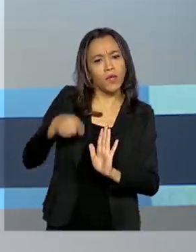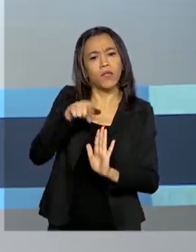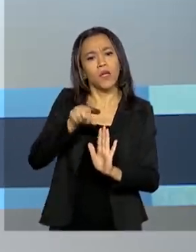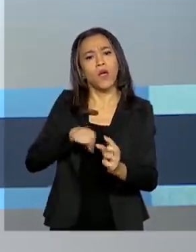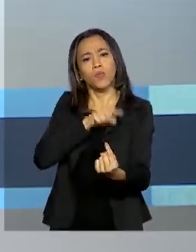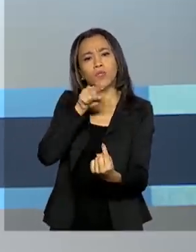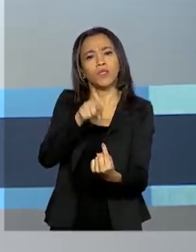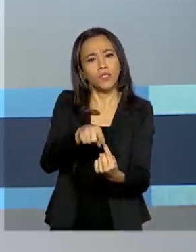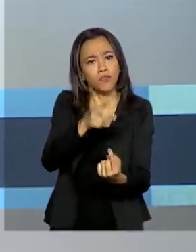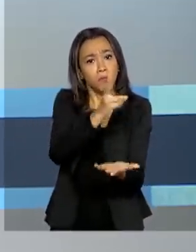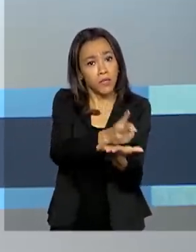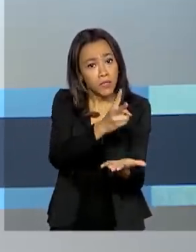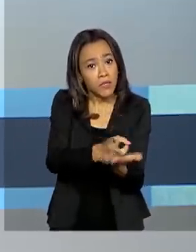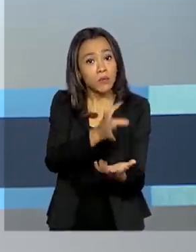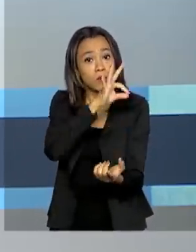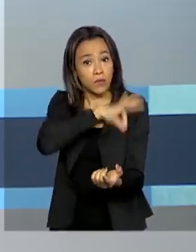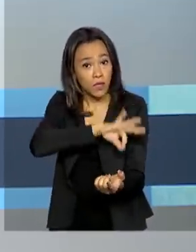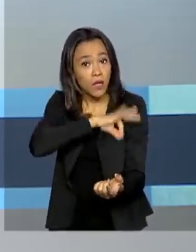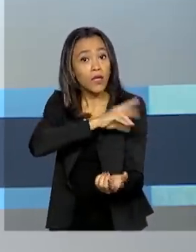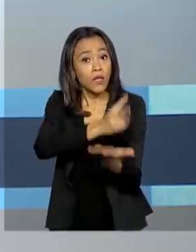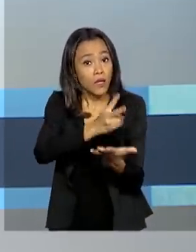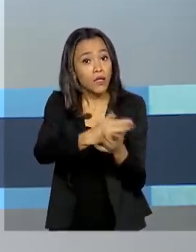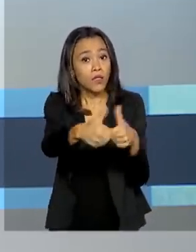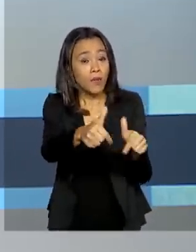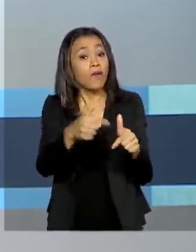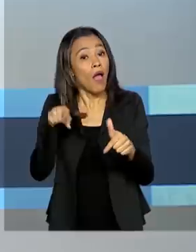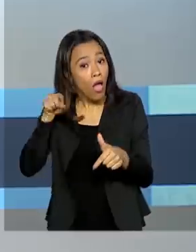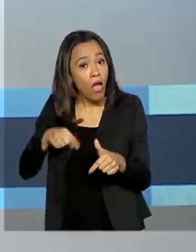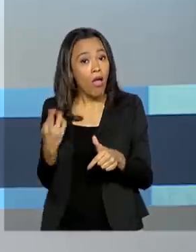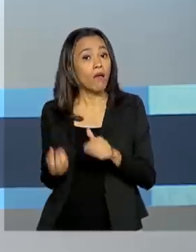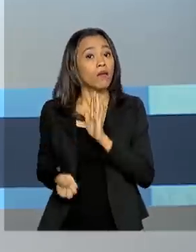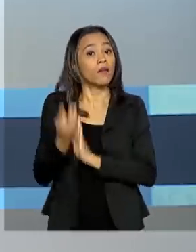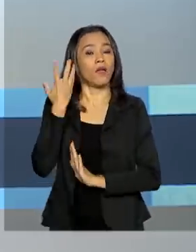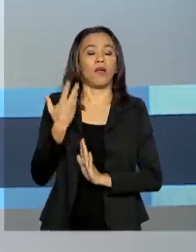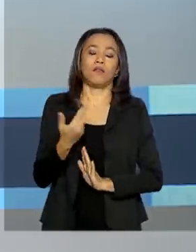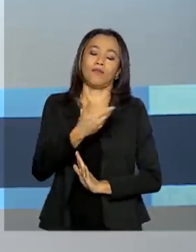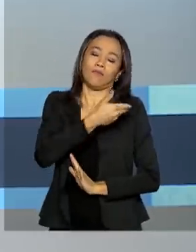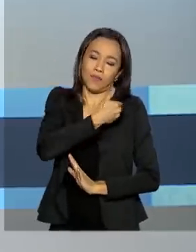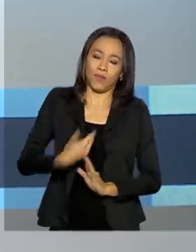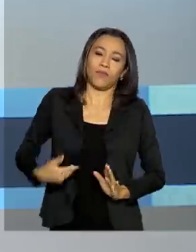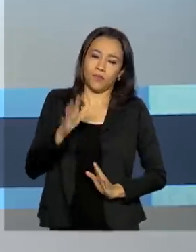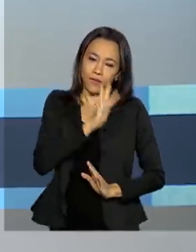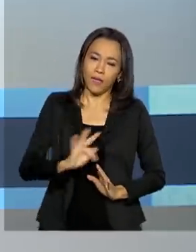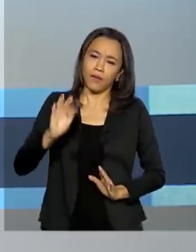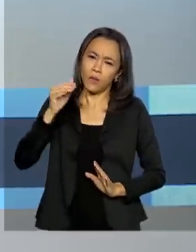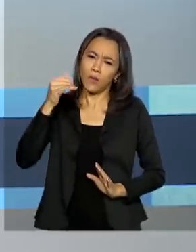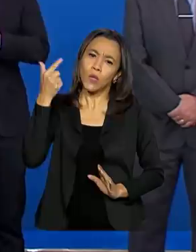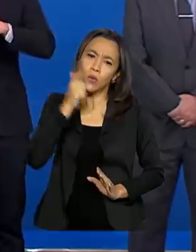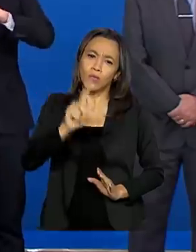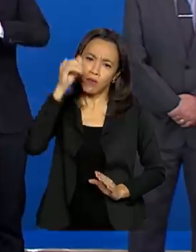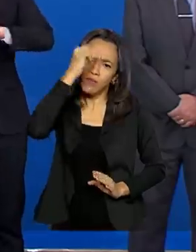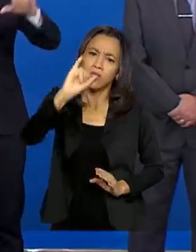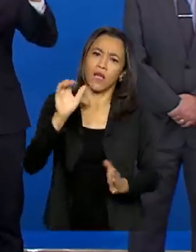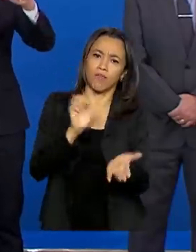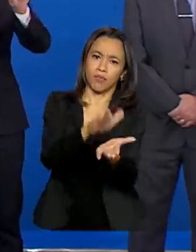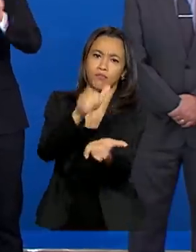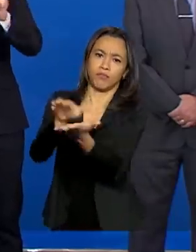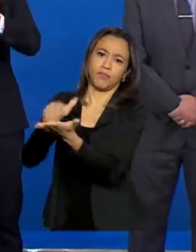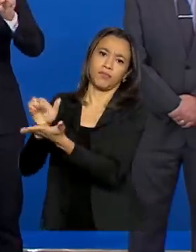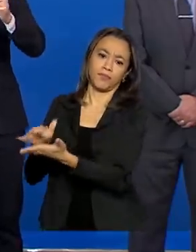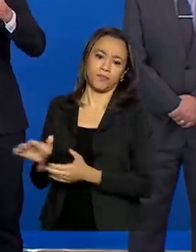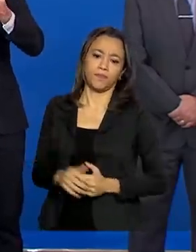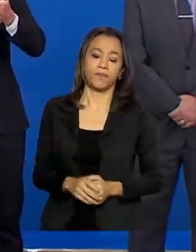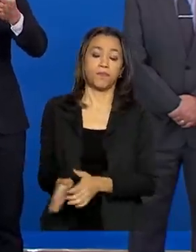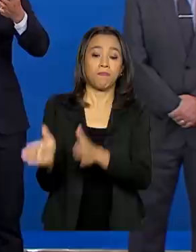Preservação da Renda e do Emprego, criado pelo governo federal, conseguiu evitar essas demissões. A